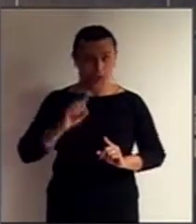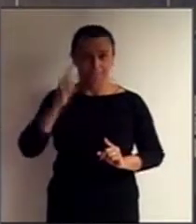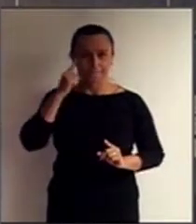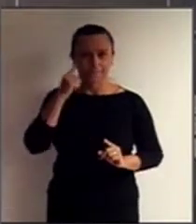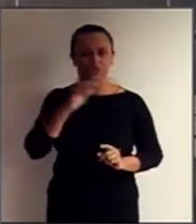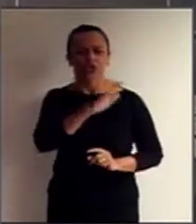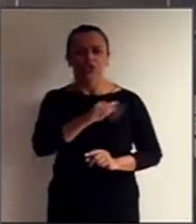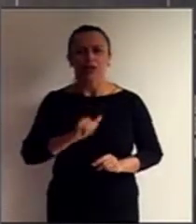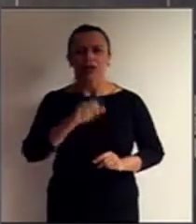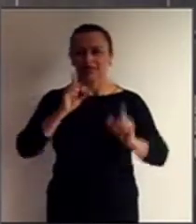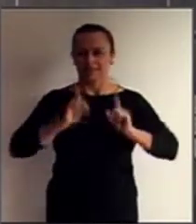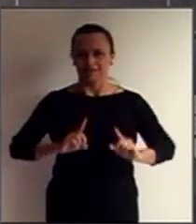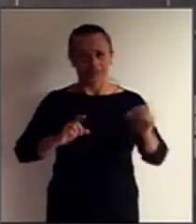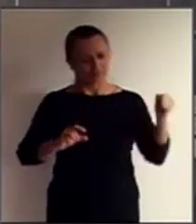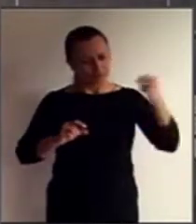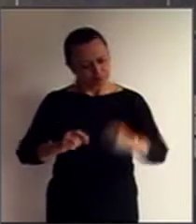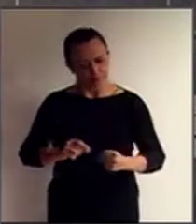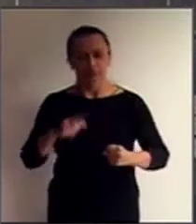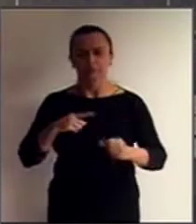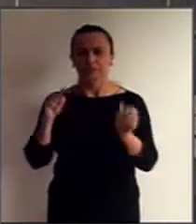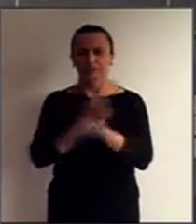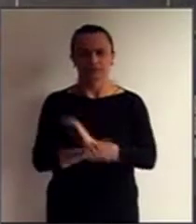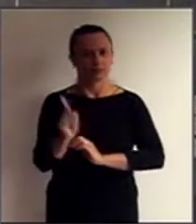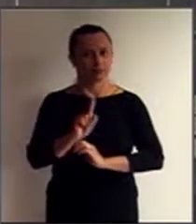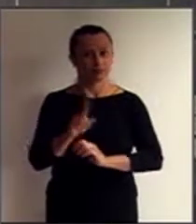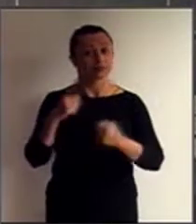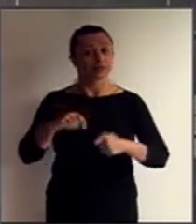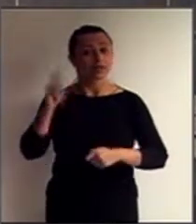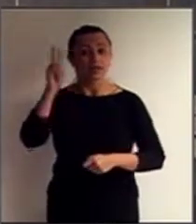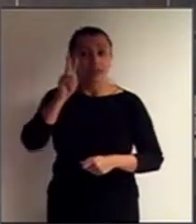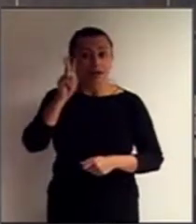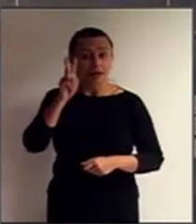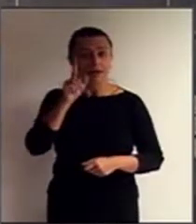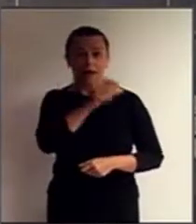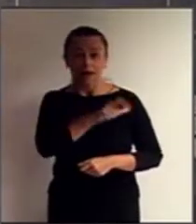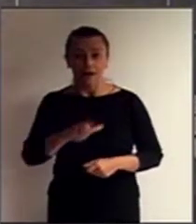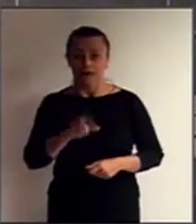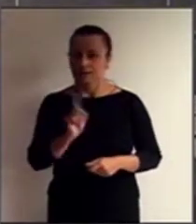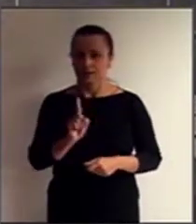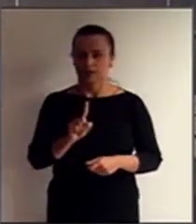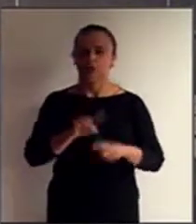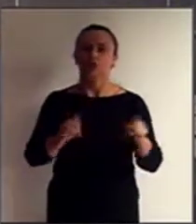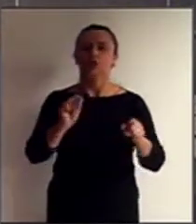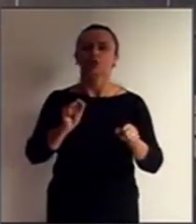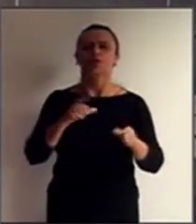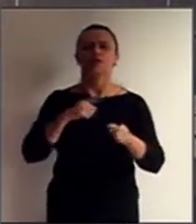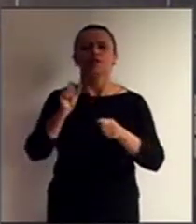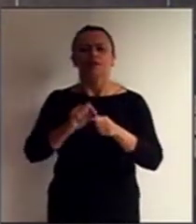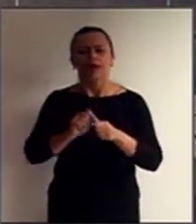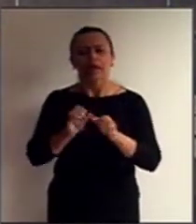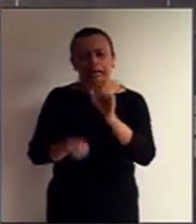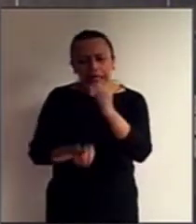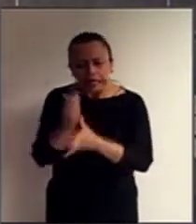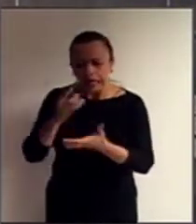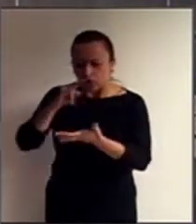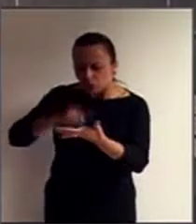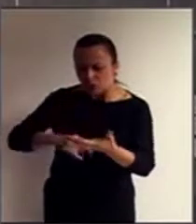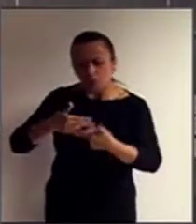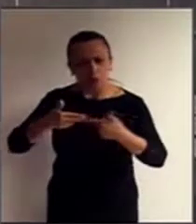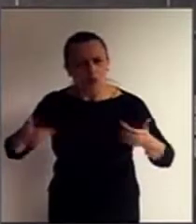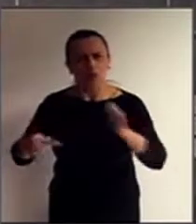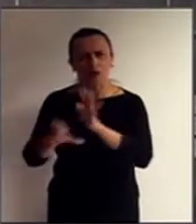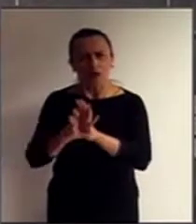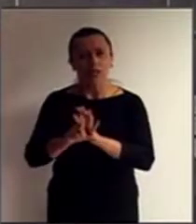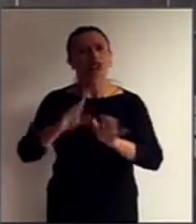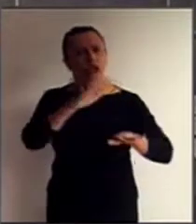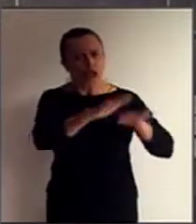participação dessas pessoas e deve ser lembrada a existência dessas pessoas, mas na adoção e na formulação de toda e qualquer política